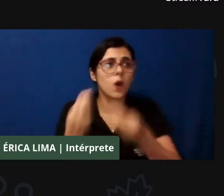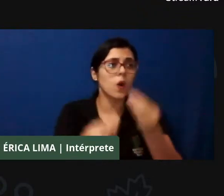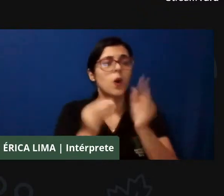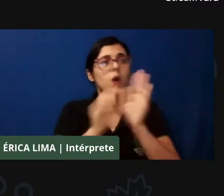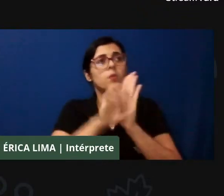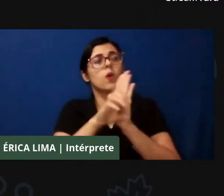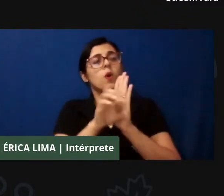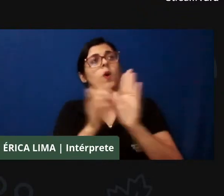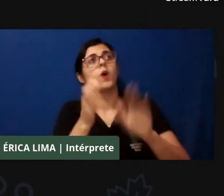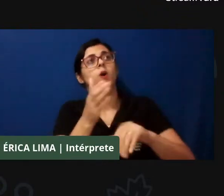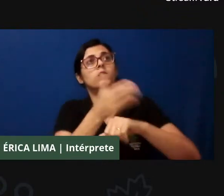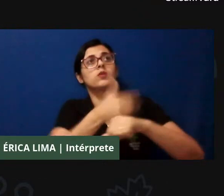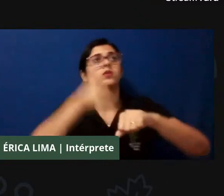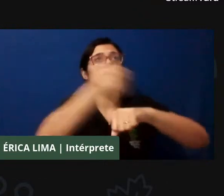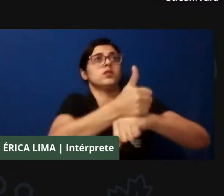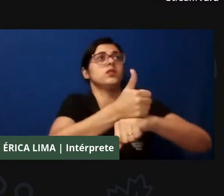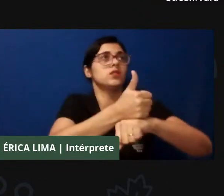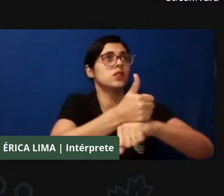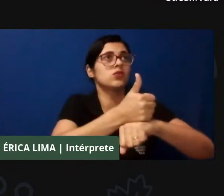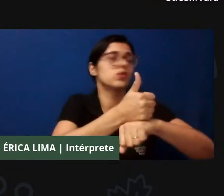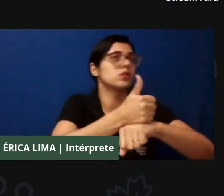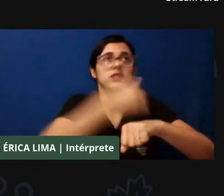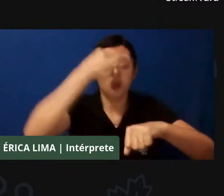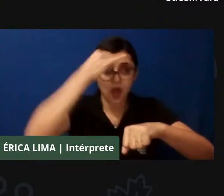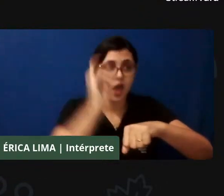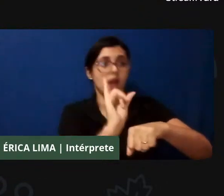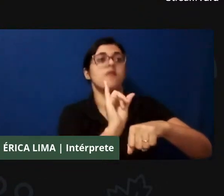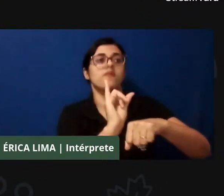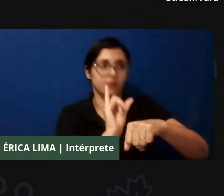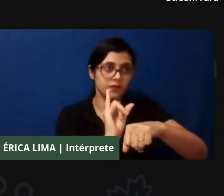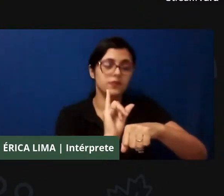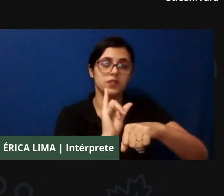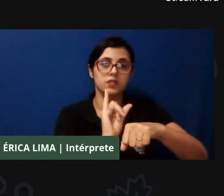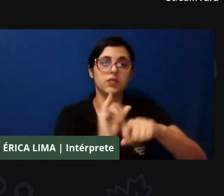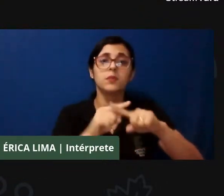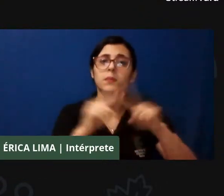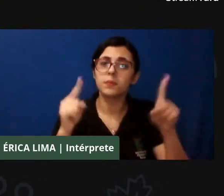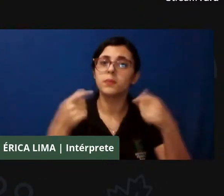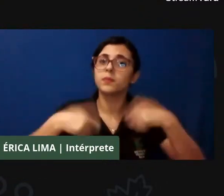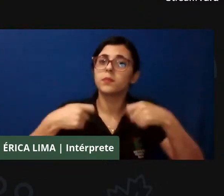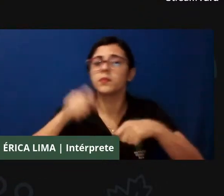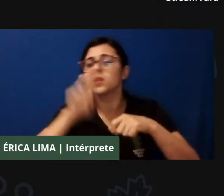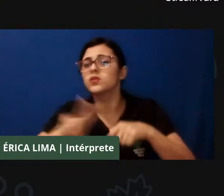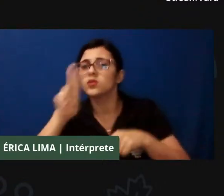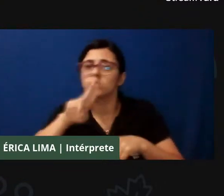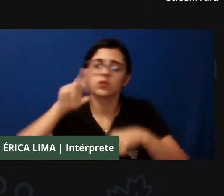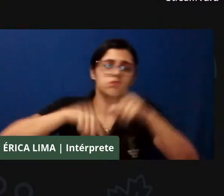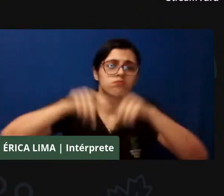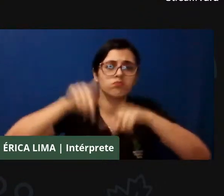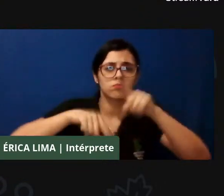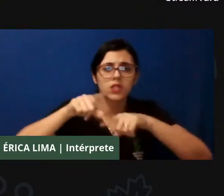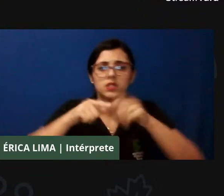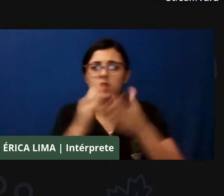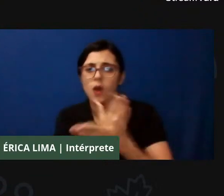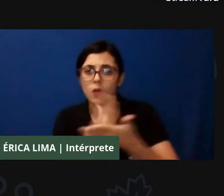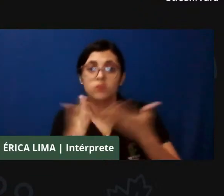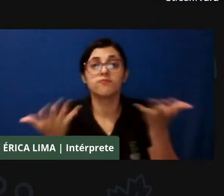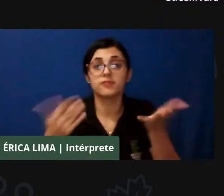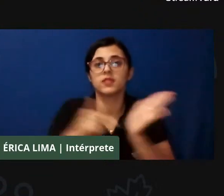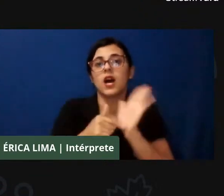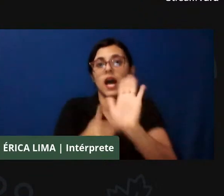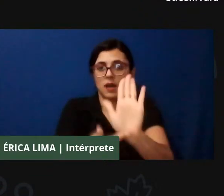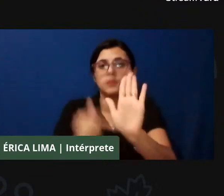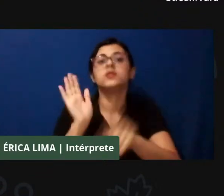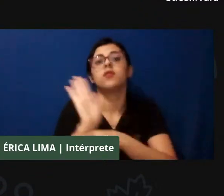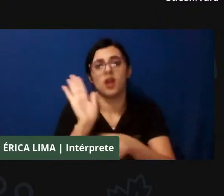obrigação de estar utilizando certas ferramentas e a apresentação ela ajuda muito, só que eu queria